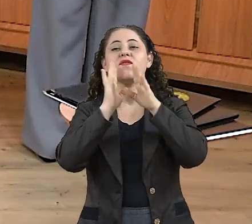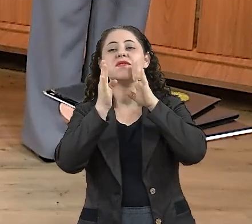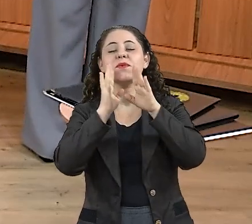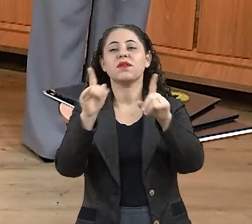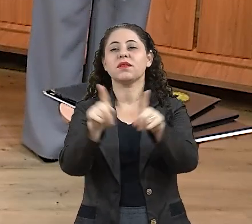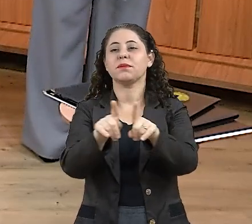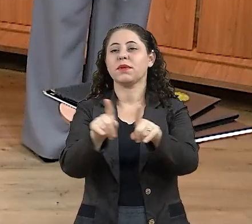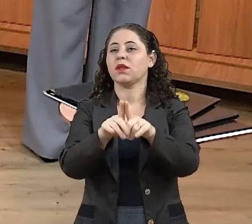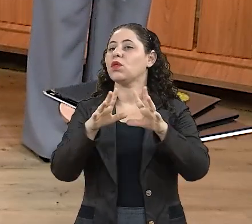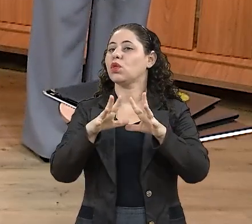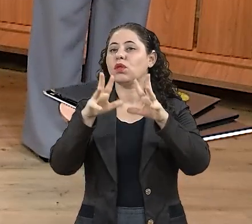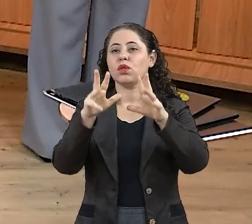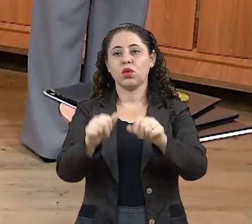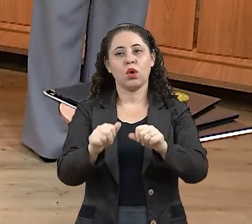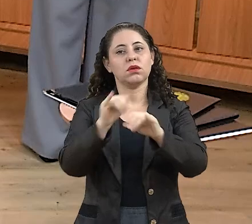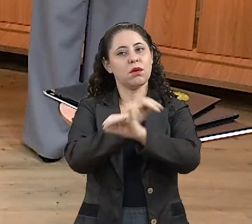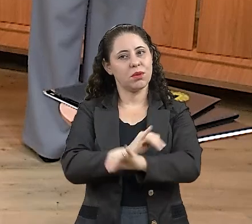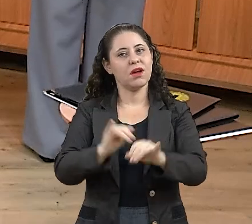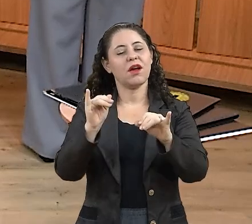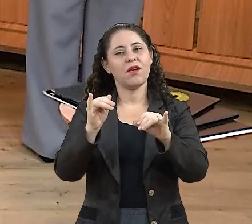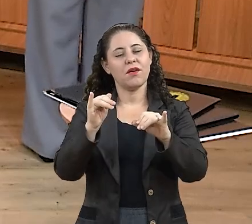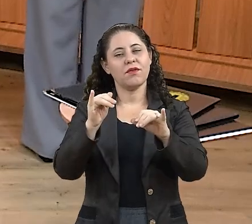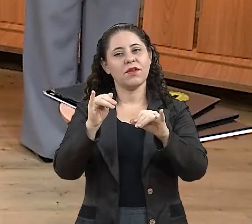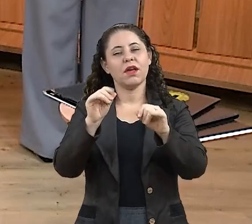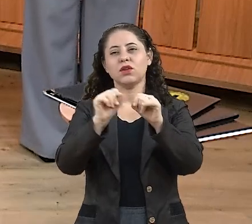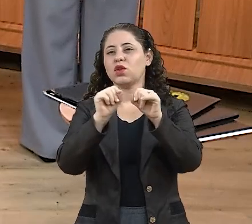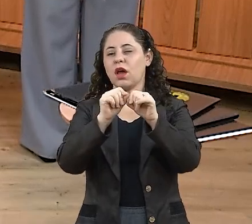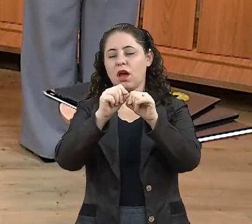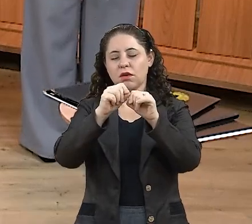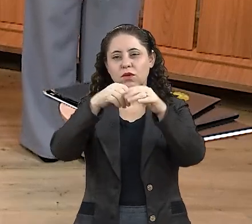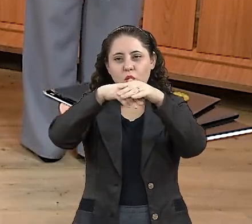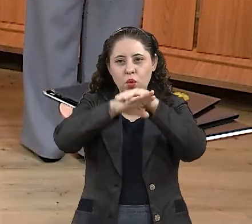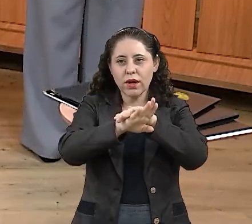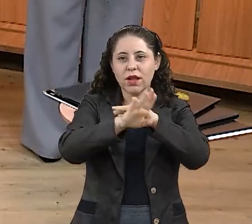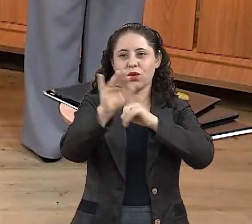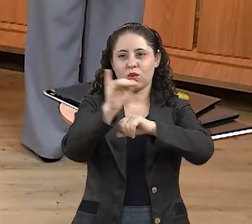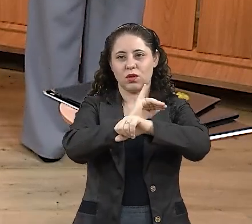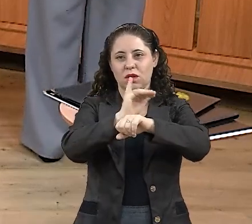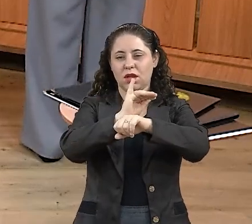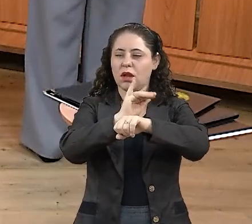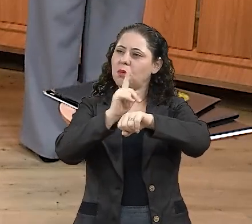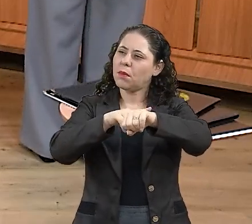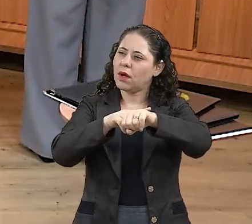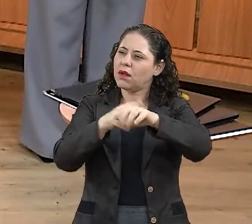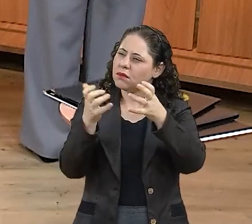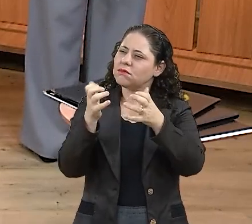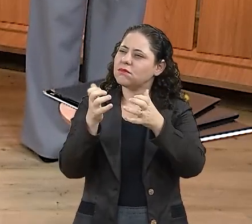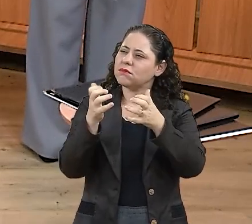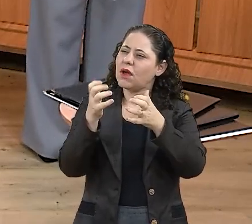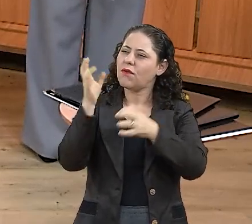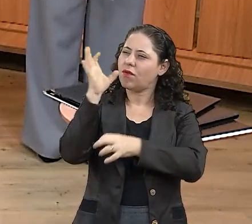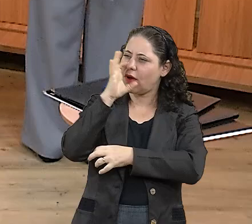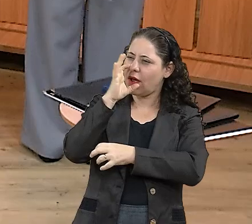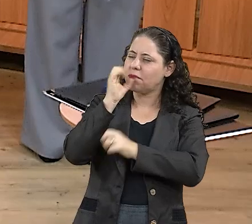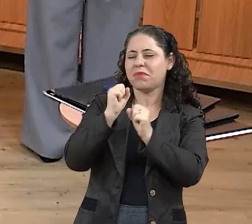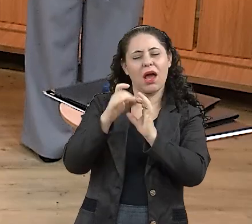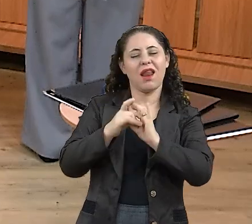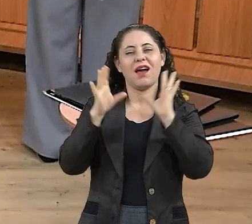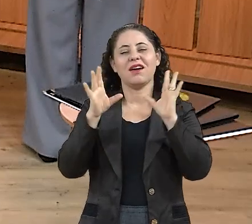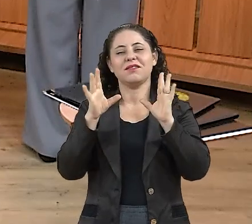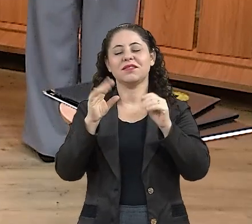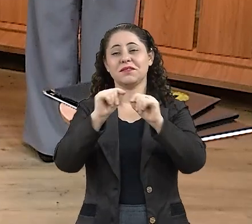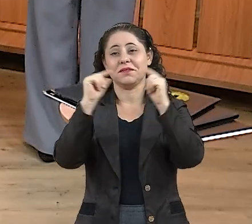Lembrando também que todos os nossos programas ficam gravados no YouTube para que você assista no momento oportuno e quando puder.